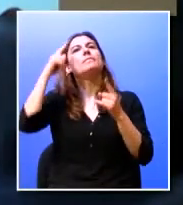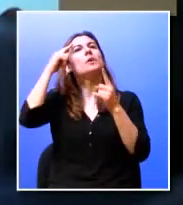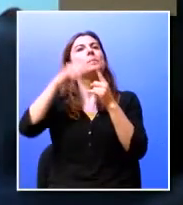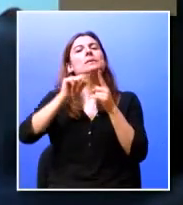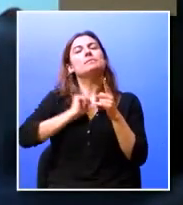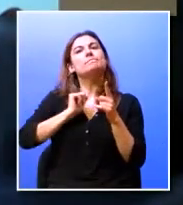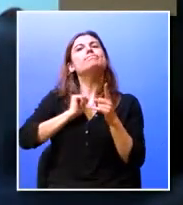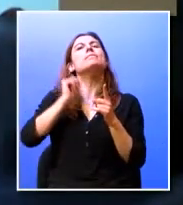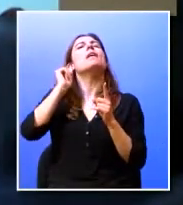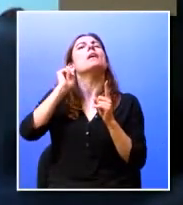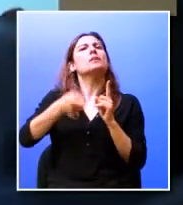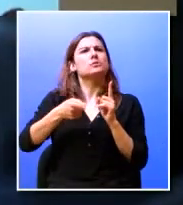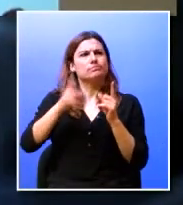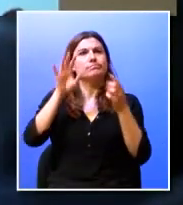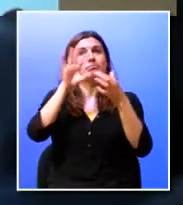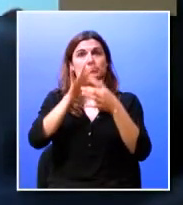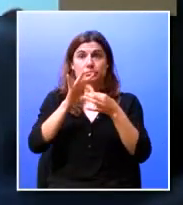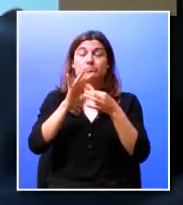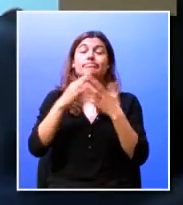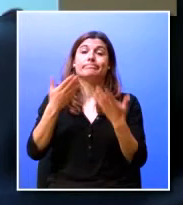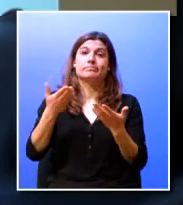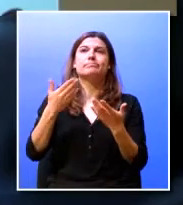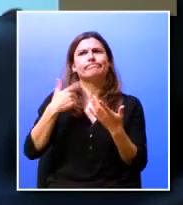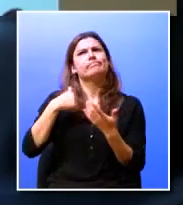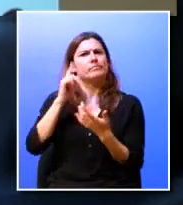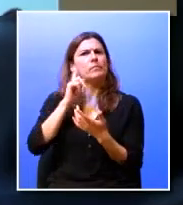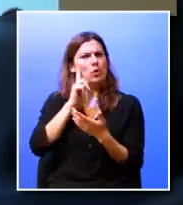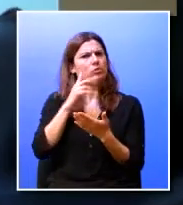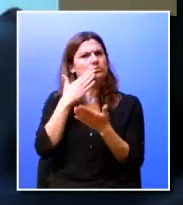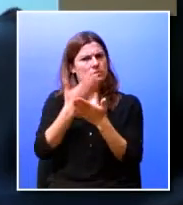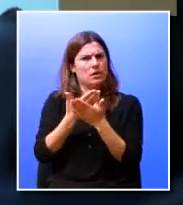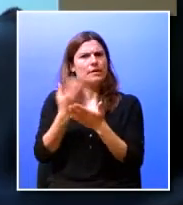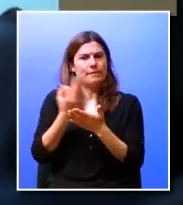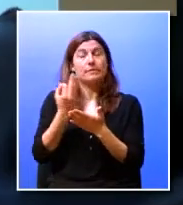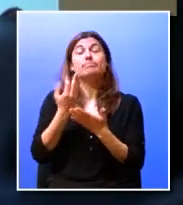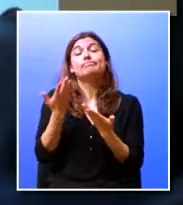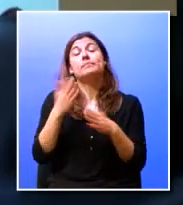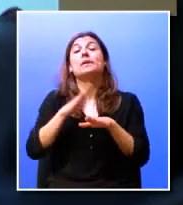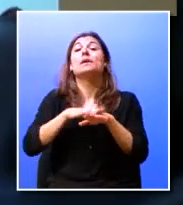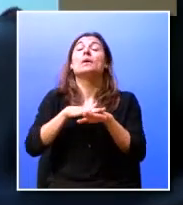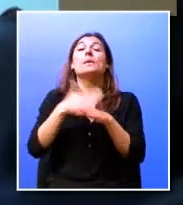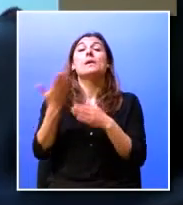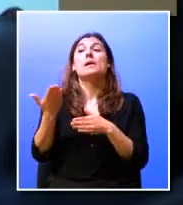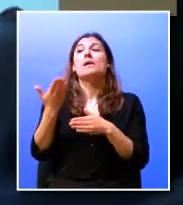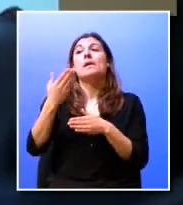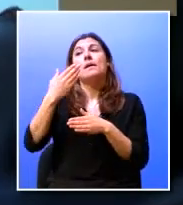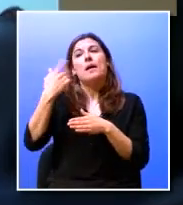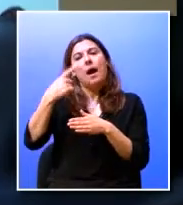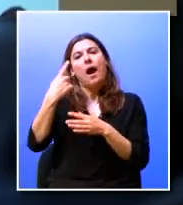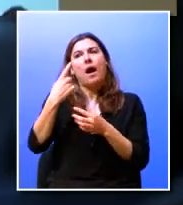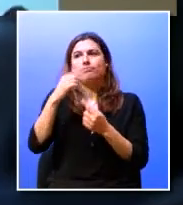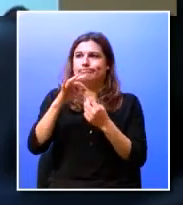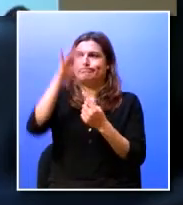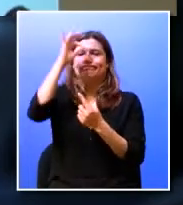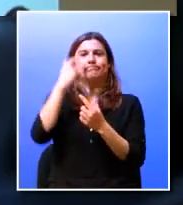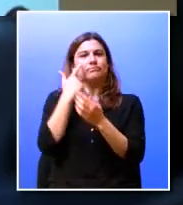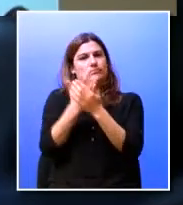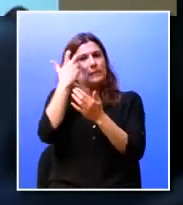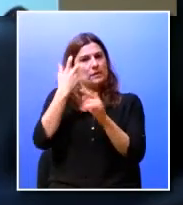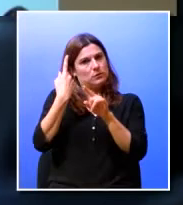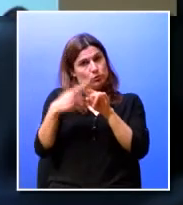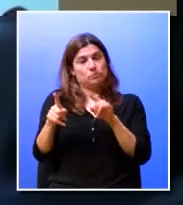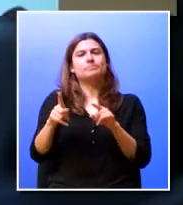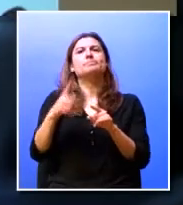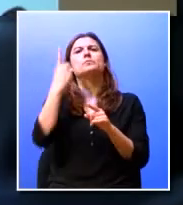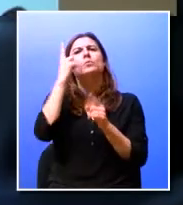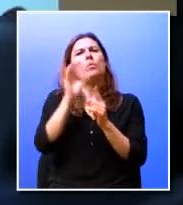digamos damos muito valor à medida em que de facto tem algo que o torna distinto só